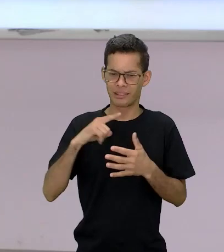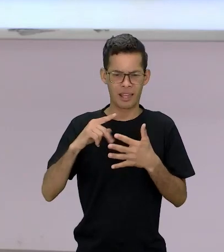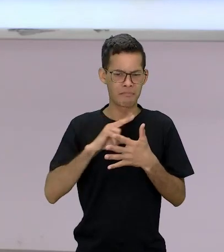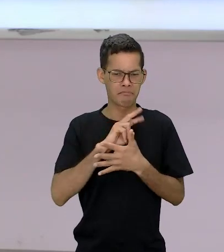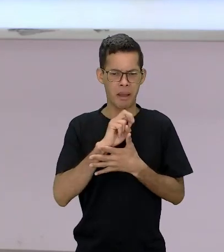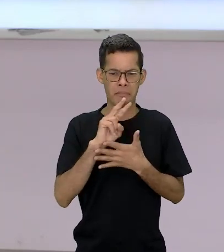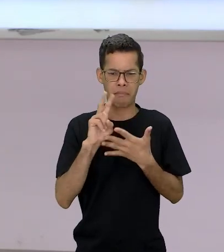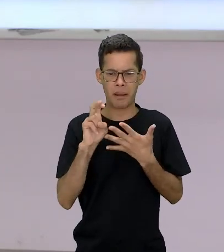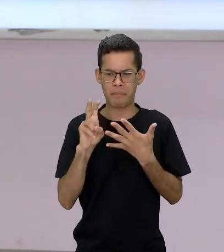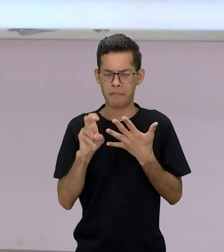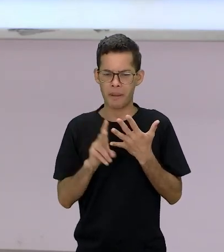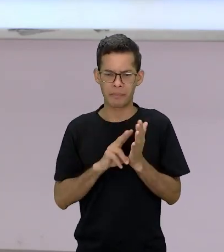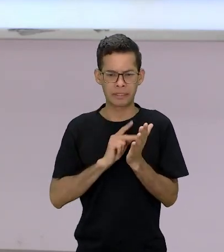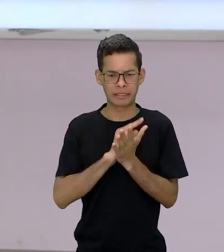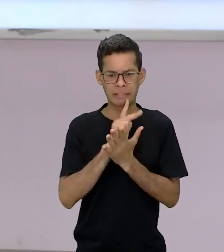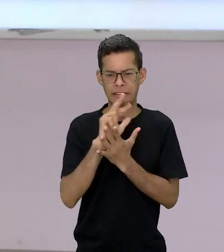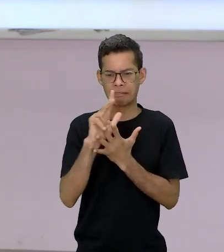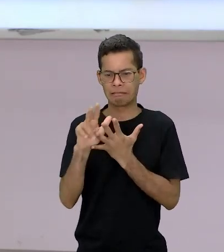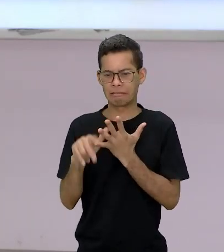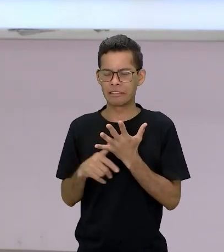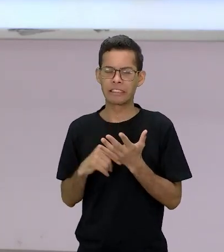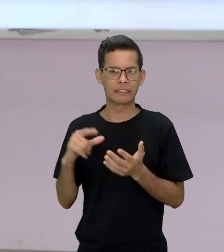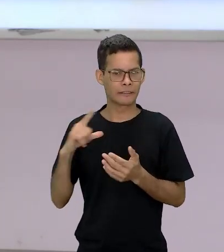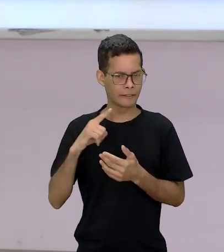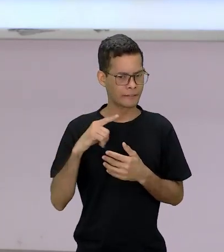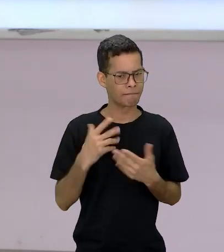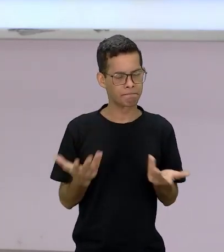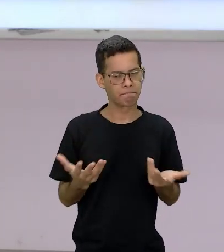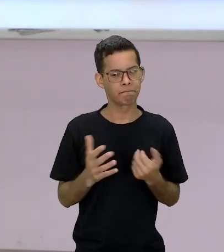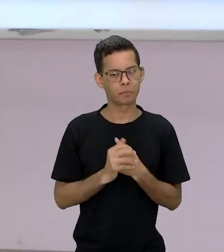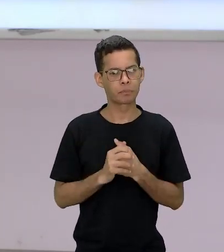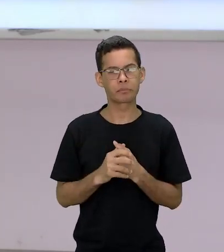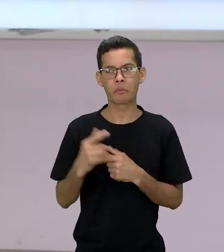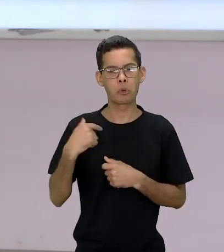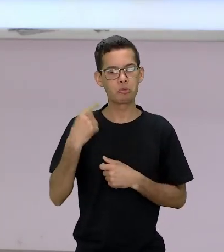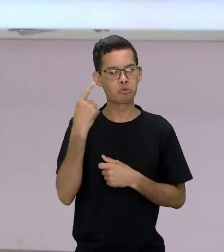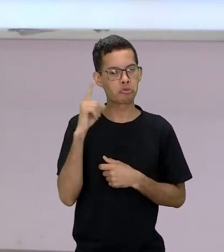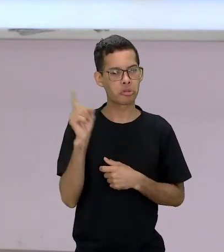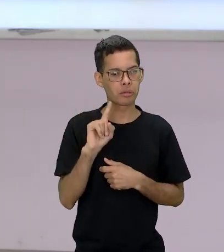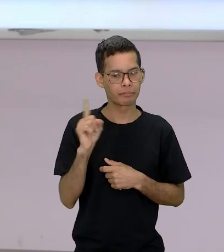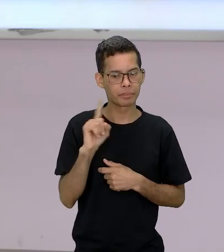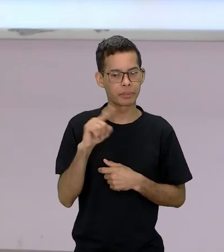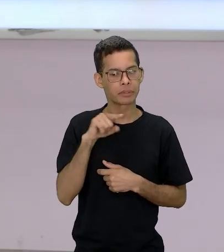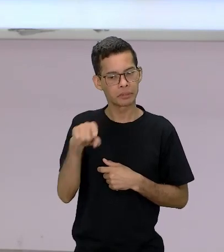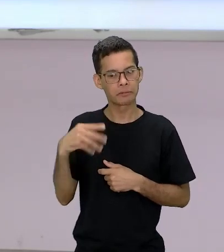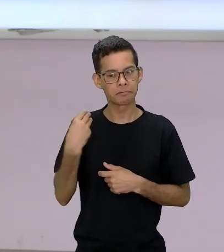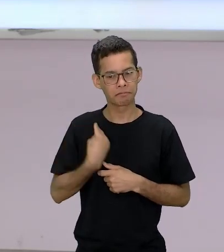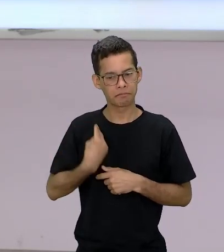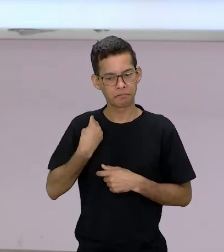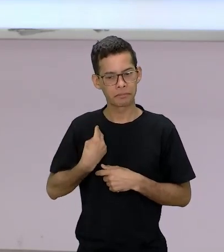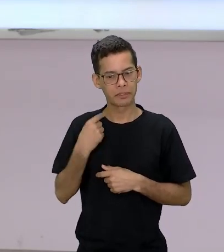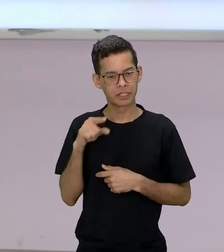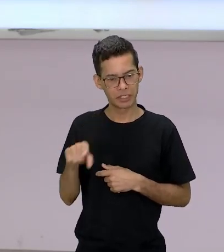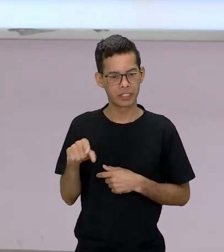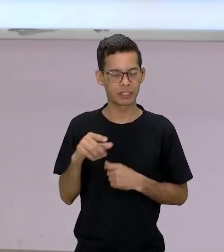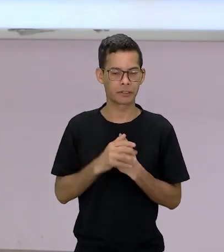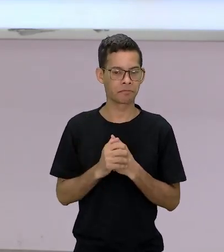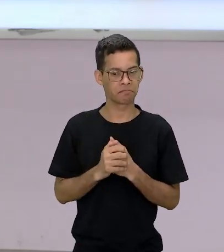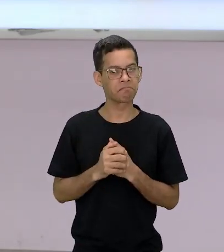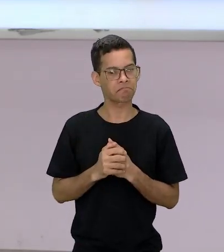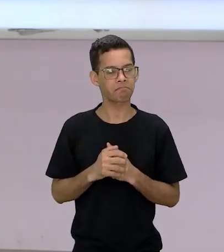bruxas né eu jamais eu não sabia que a Tituba existia até eu ler esse livro